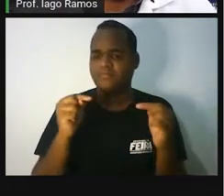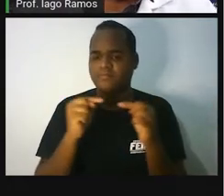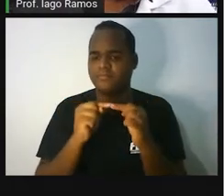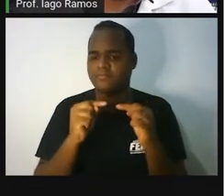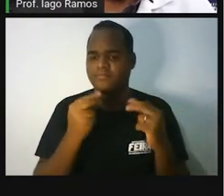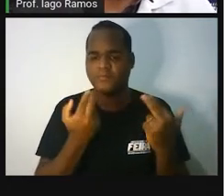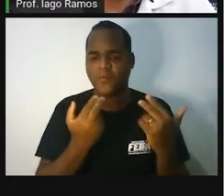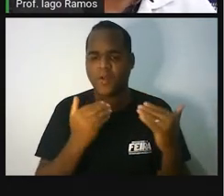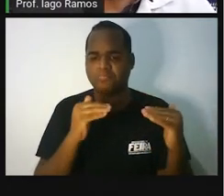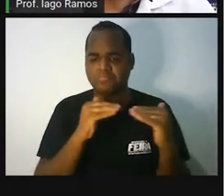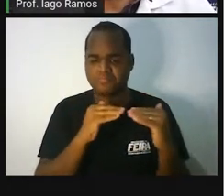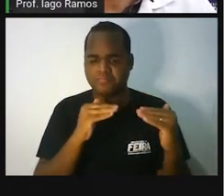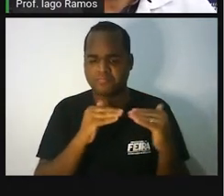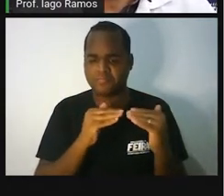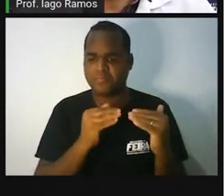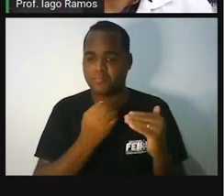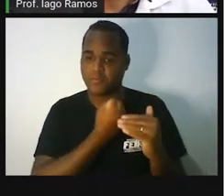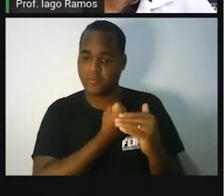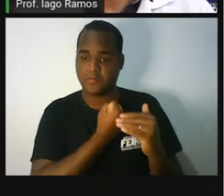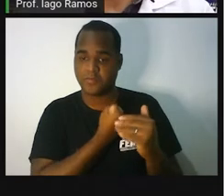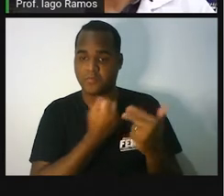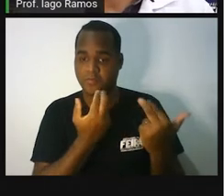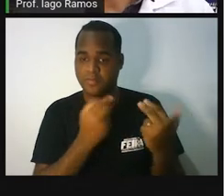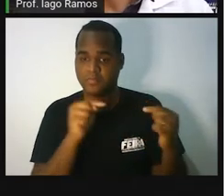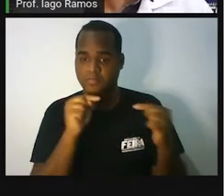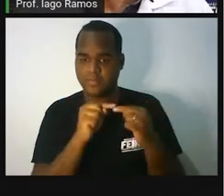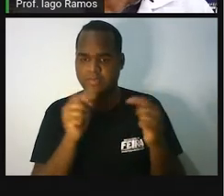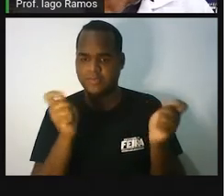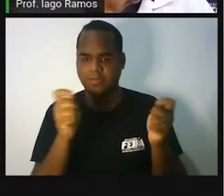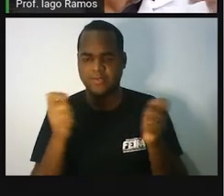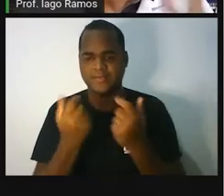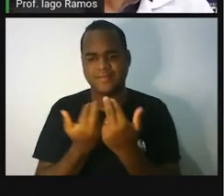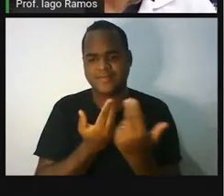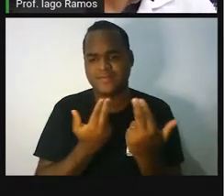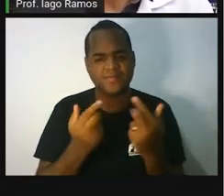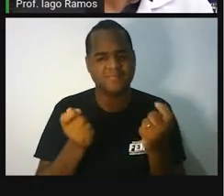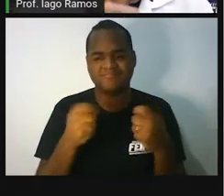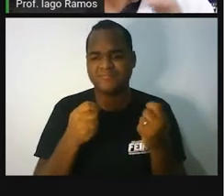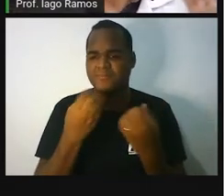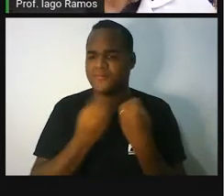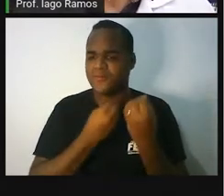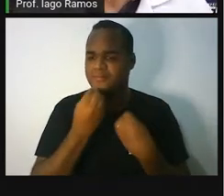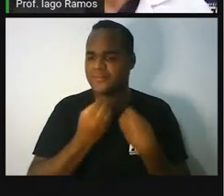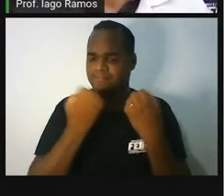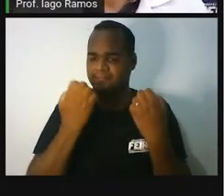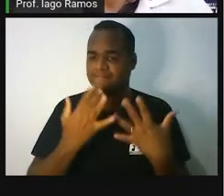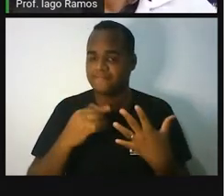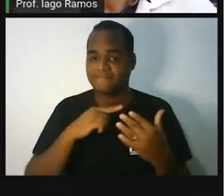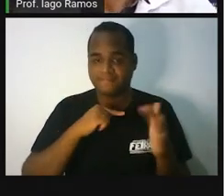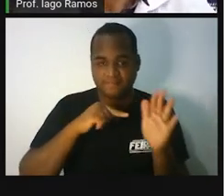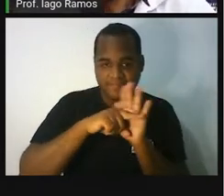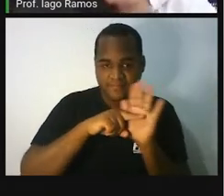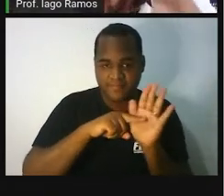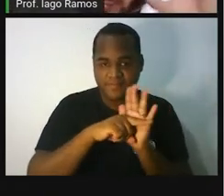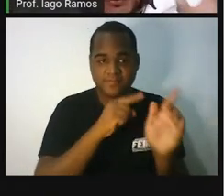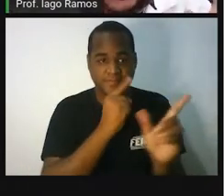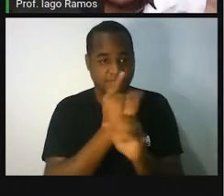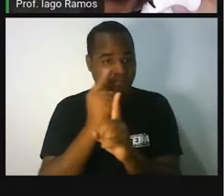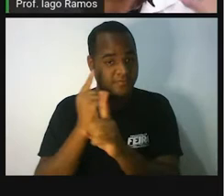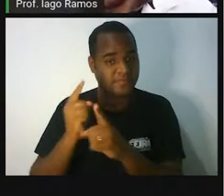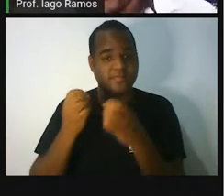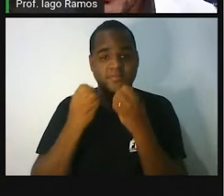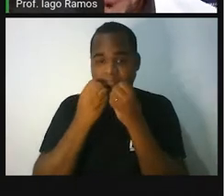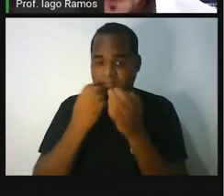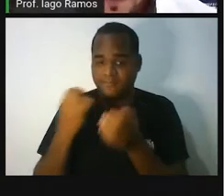Igualdade, uma é igual a outra, uma coisa igual a outra, ó. Aí a vai fazer uma investigação muito, muito,